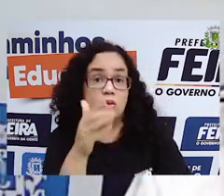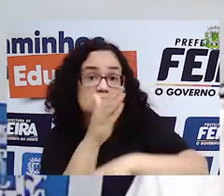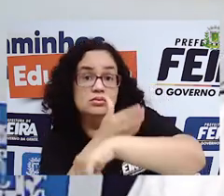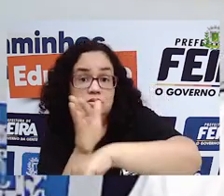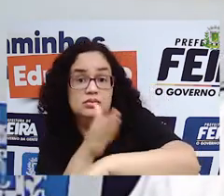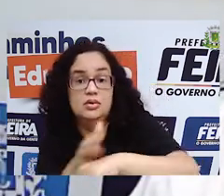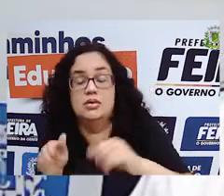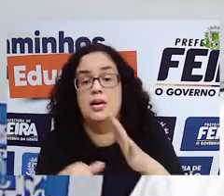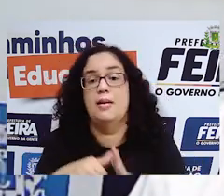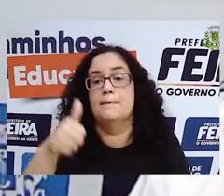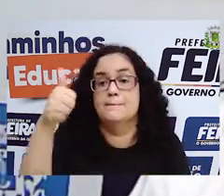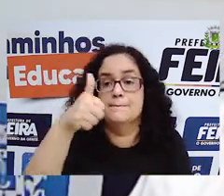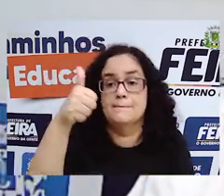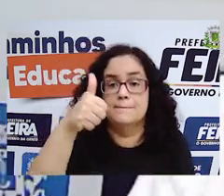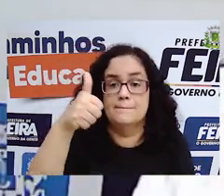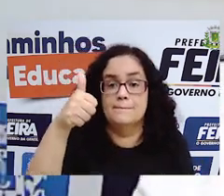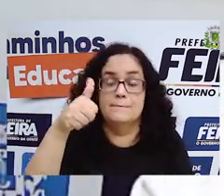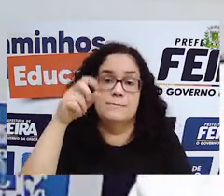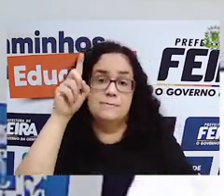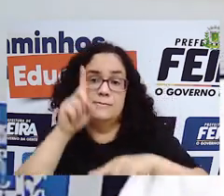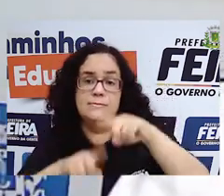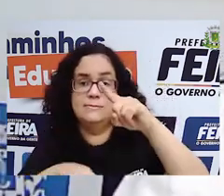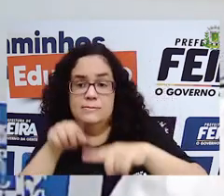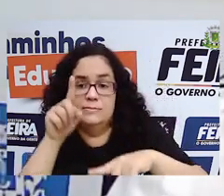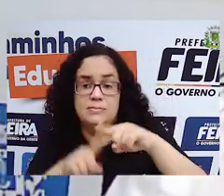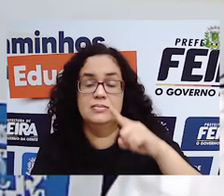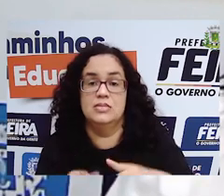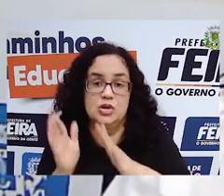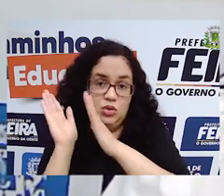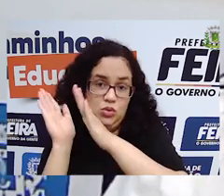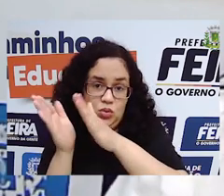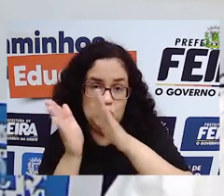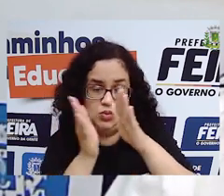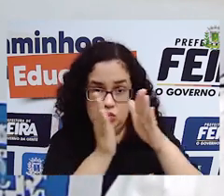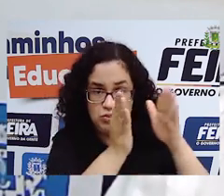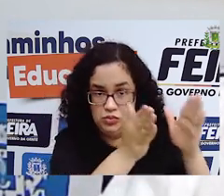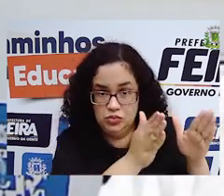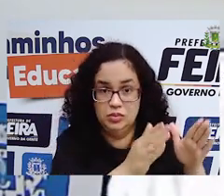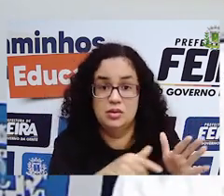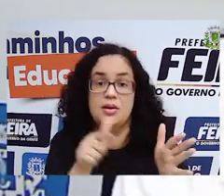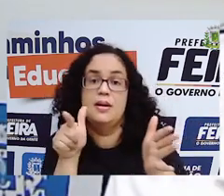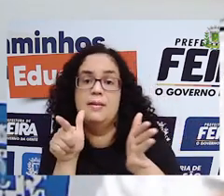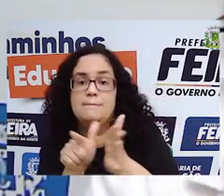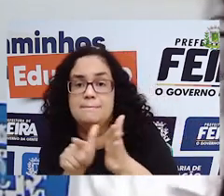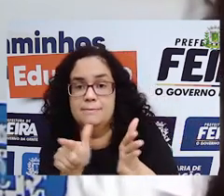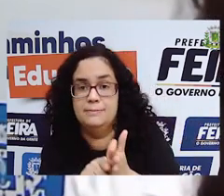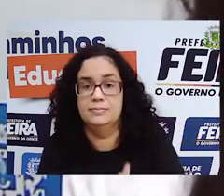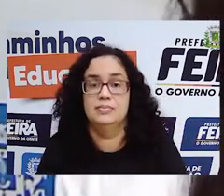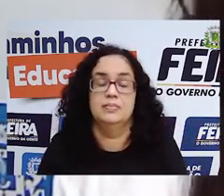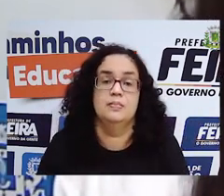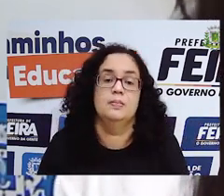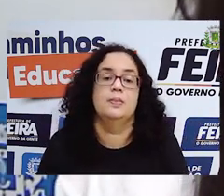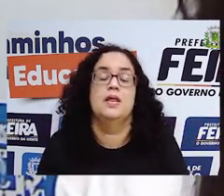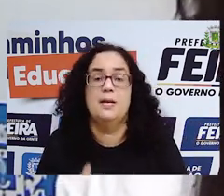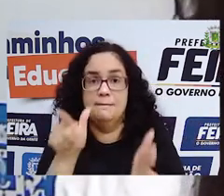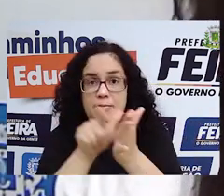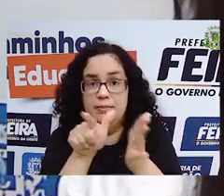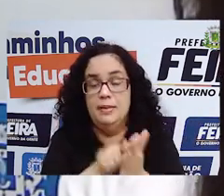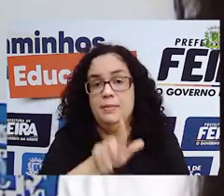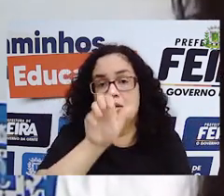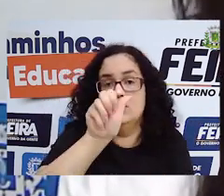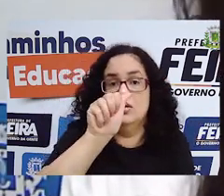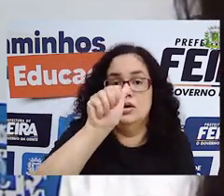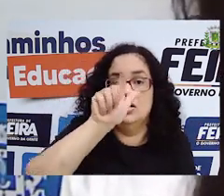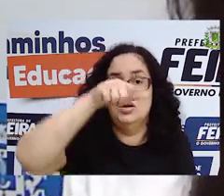o primeiro material. Vou testar na ordem que apareceu aqui, que foi o papel alumínio. Então eu vou prender.